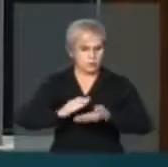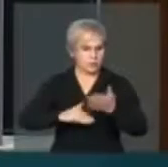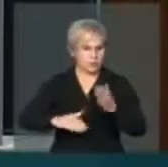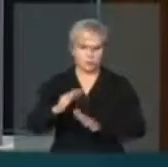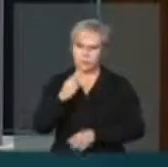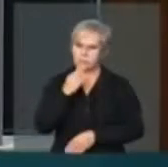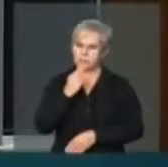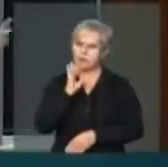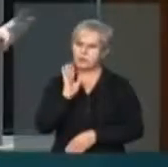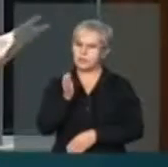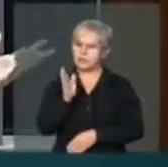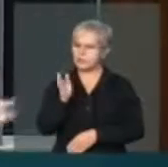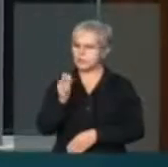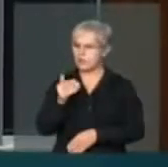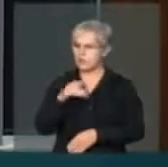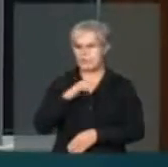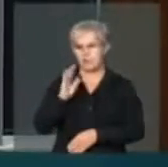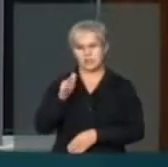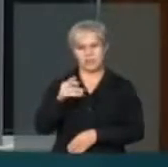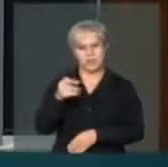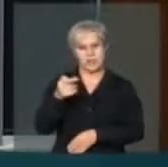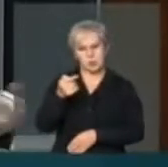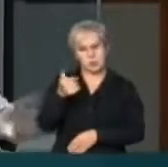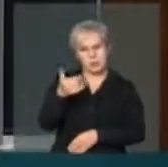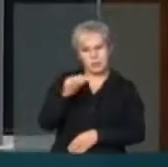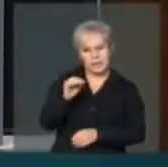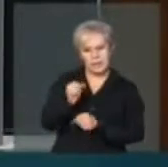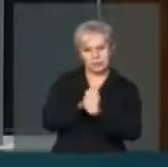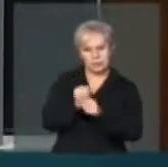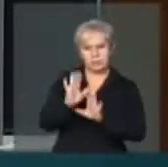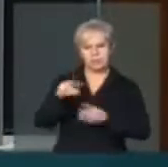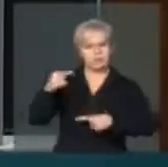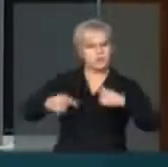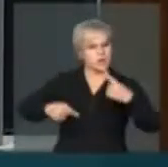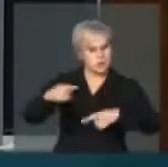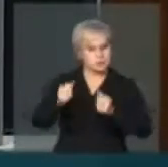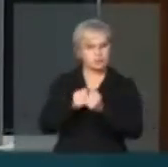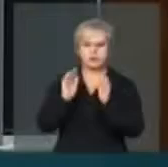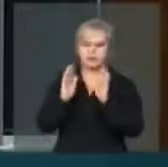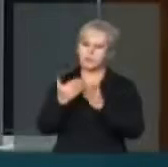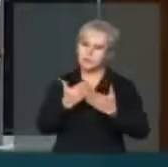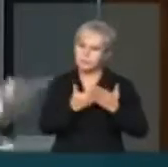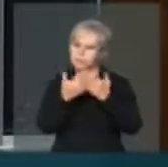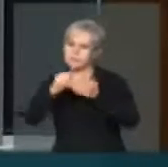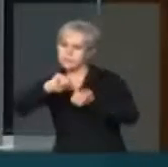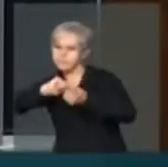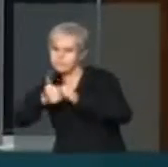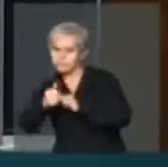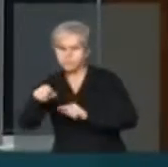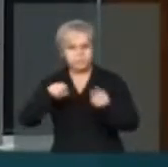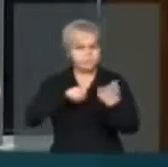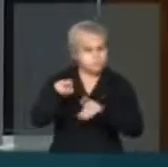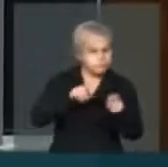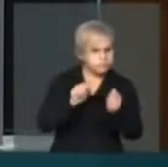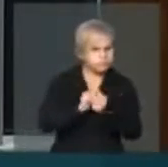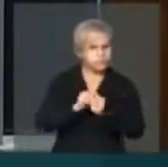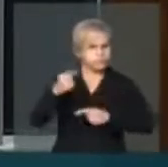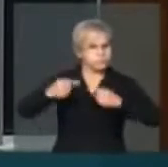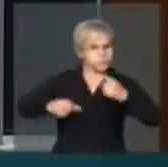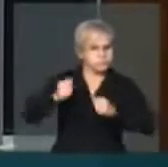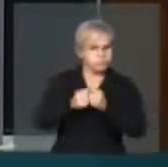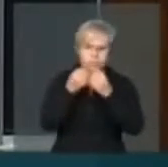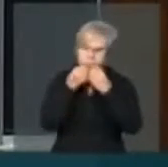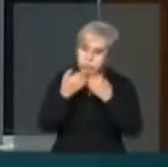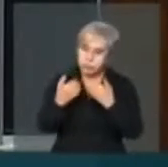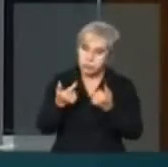anos, já tivemos a oportunidade de discutir, de poder debater exaustivamente